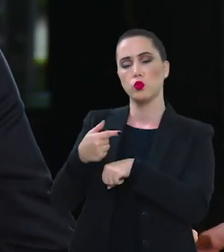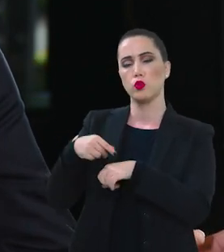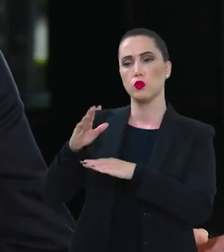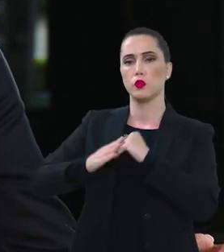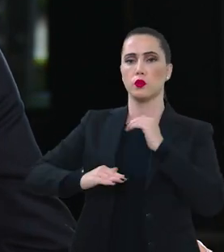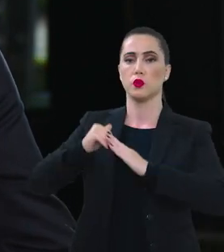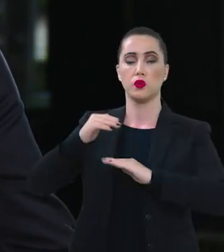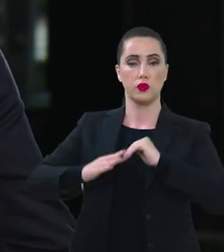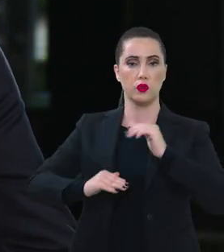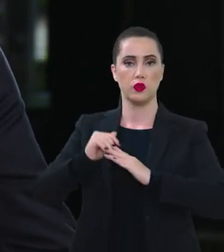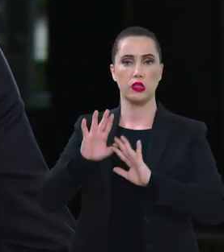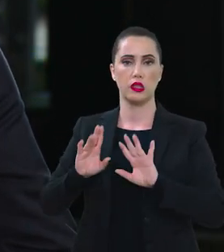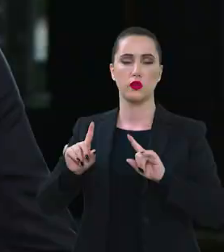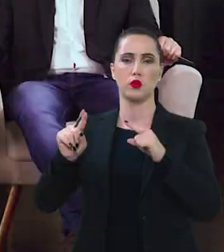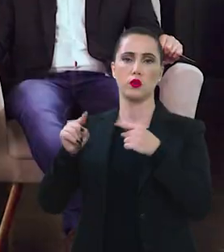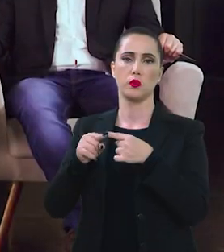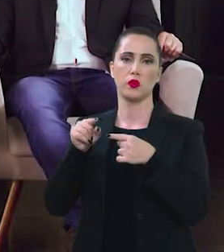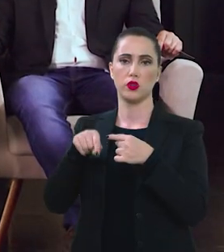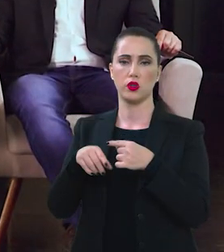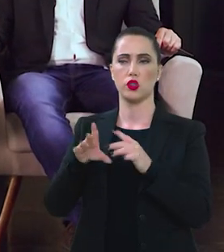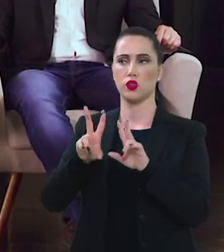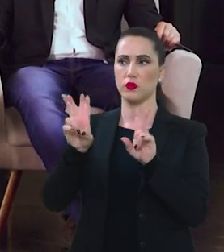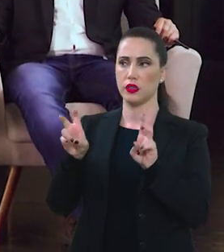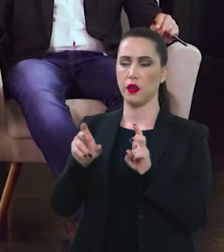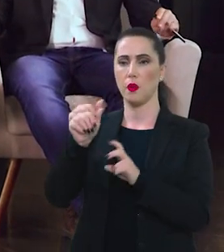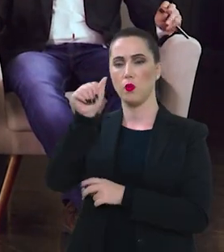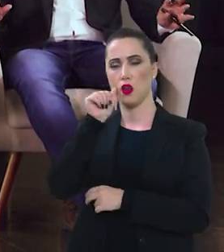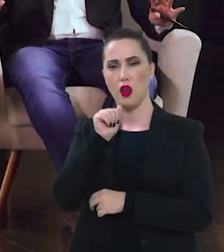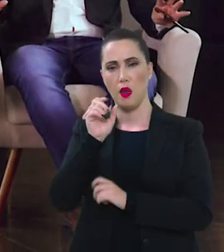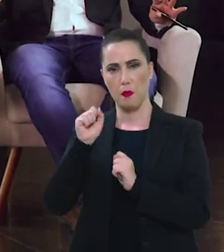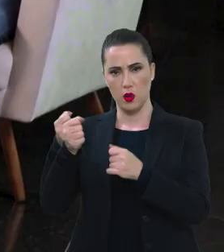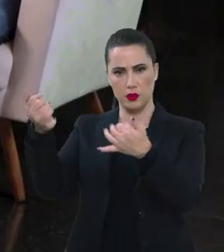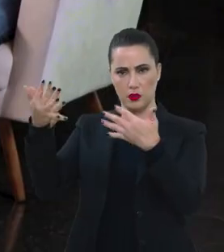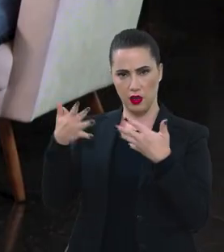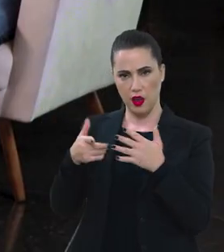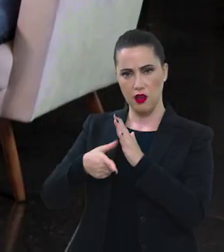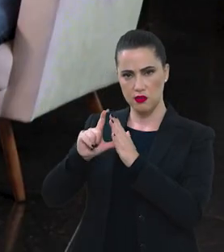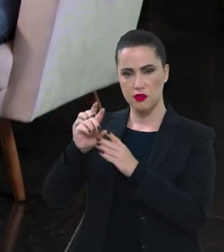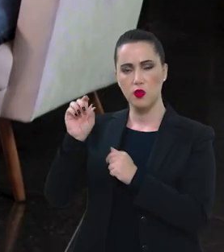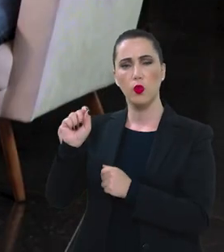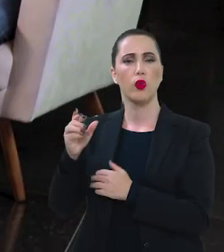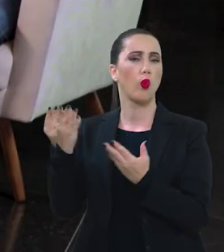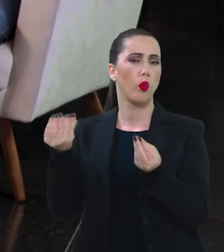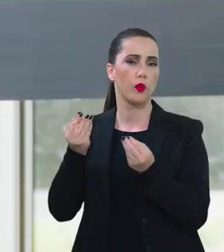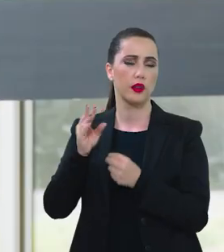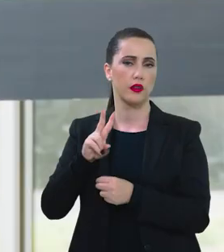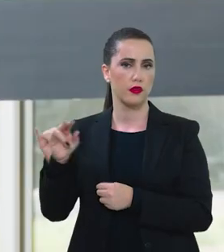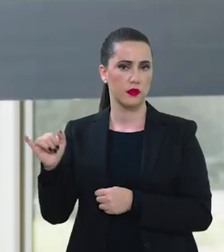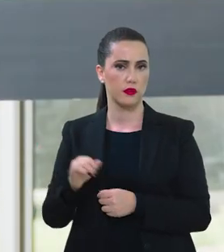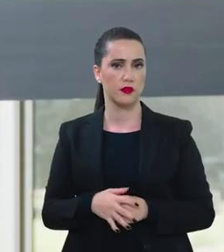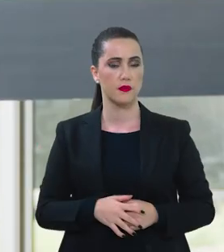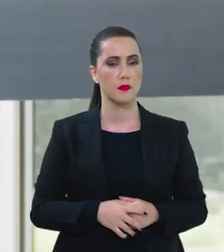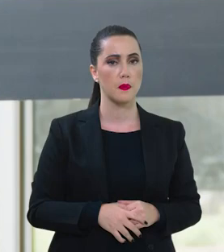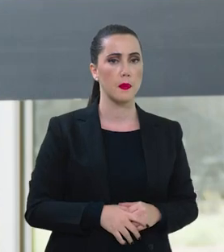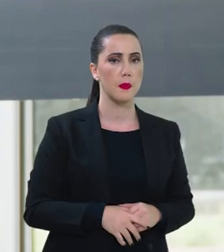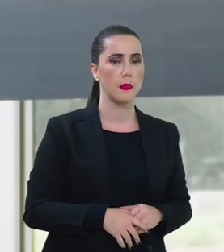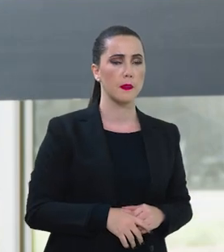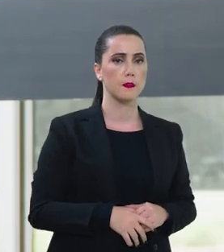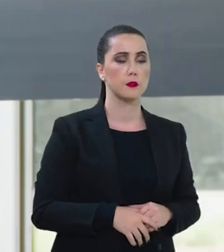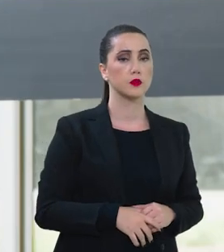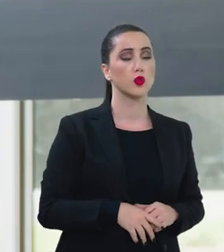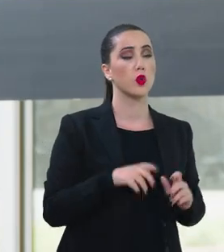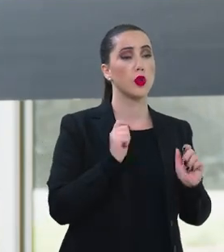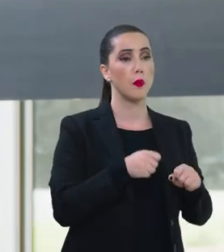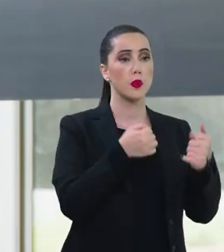formação para os profissionais ligados à questão da mulher. Dá para você adiantar alguma coisa para a gente? Como é que vai ser isso? Não,